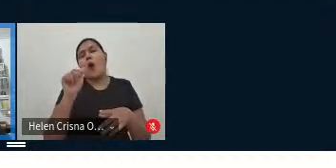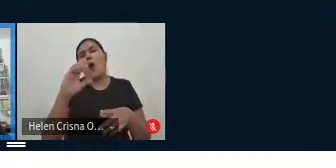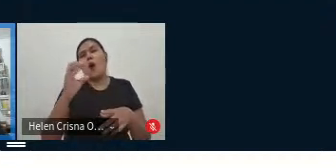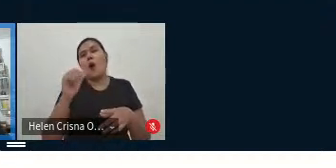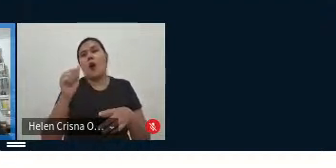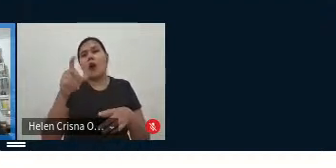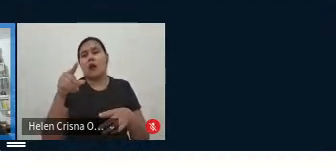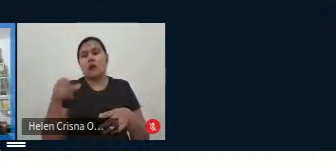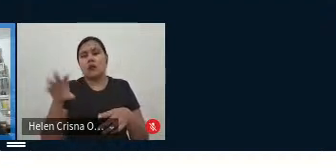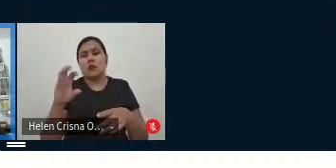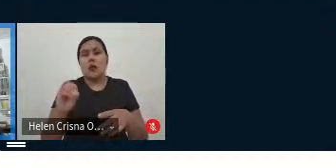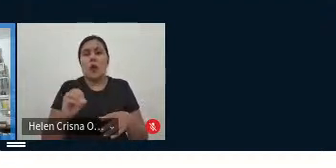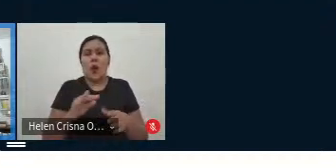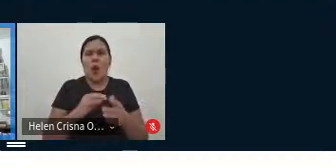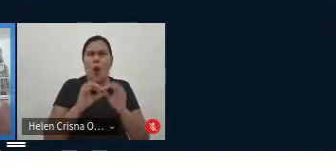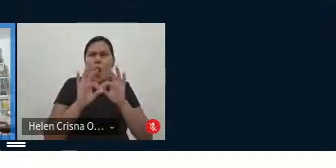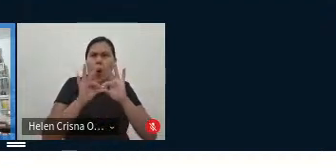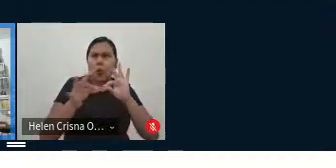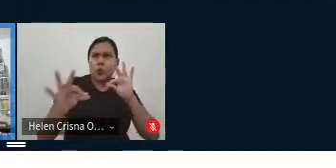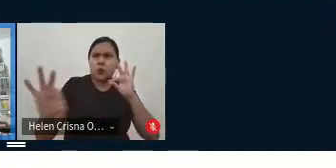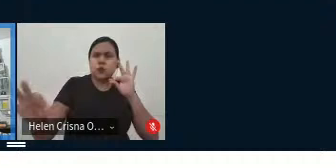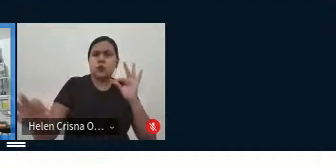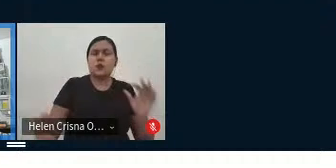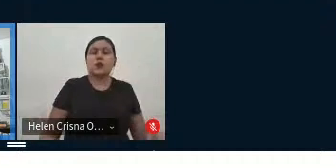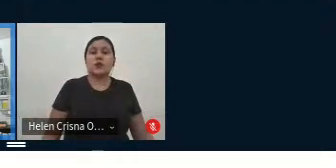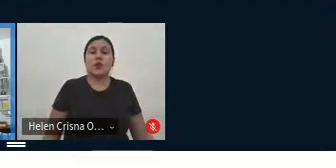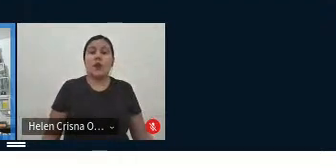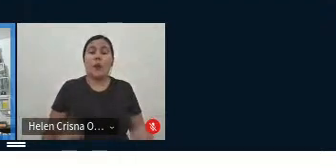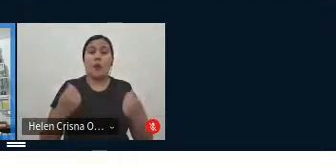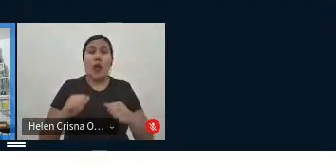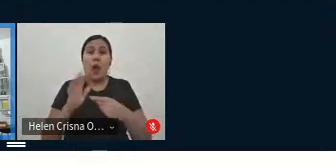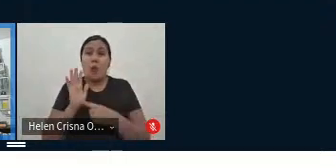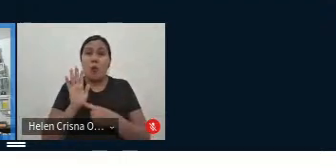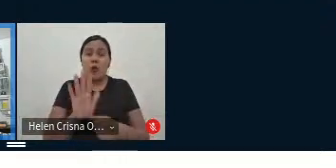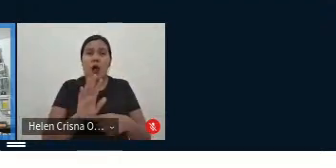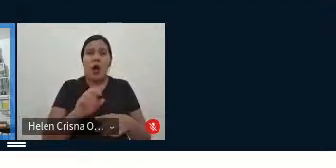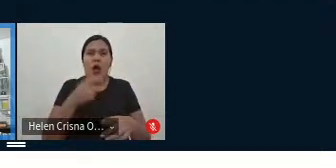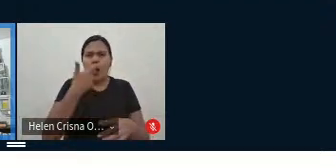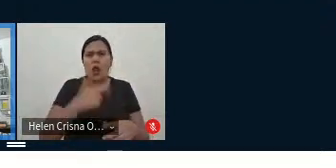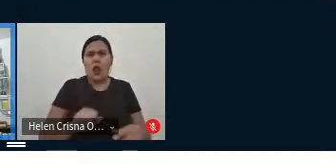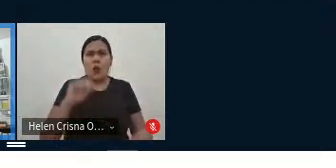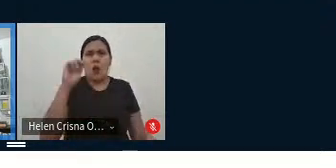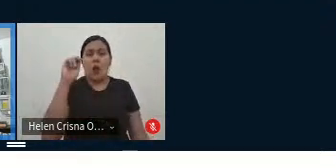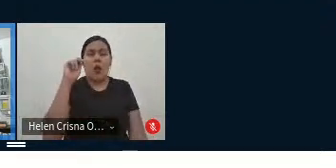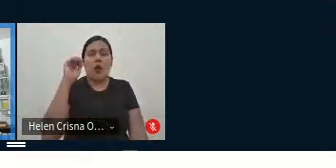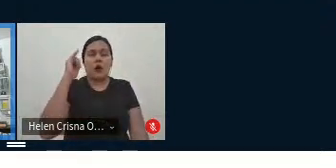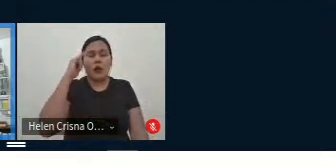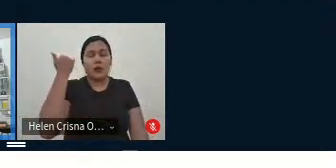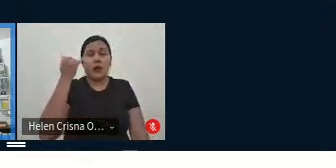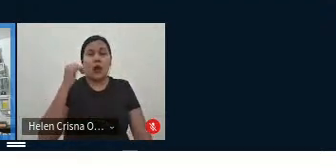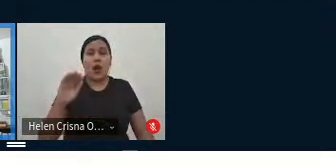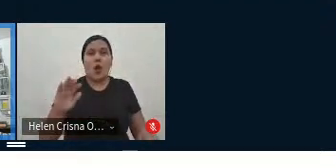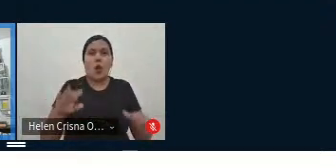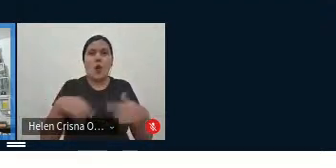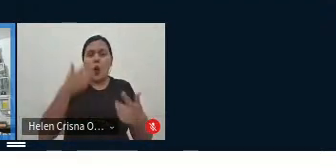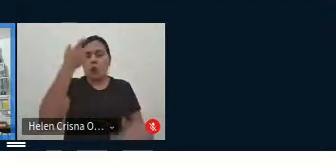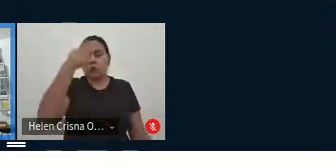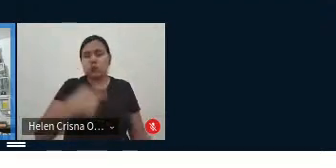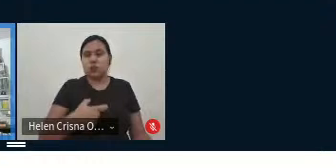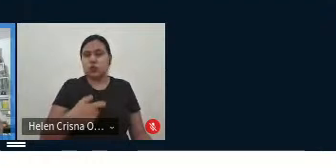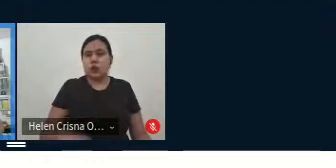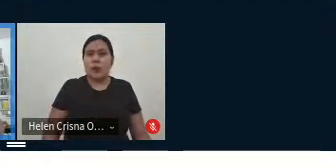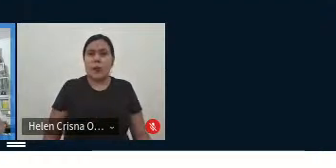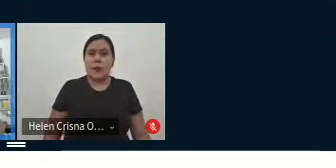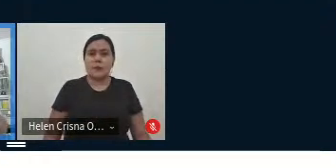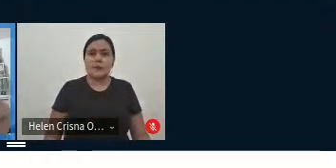longa, você precisa sempre mostrar na língua japonesa quem é o sujeito, né? Por mais que